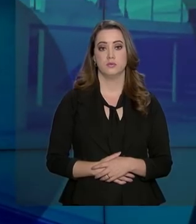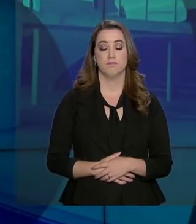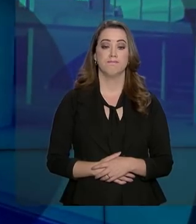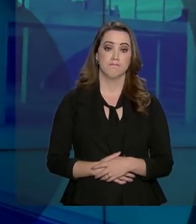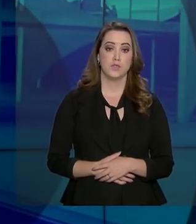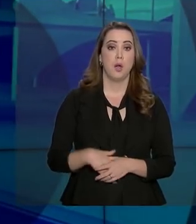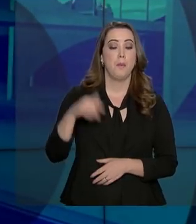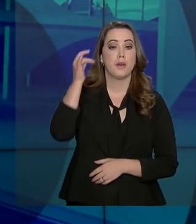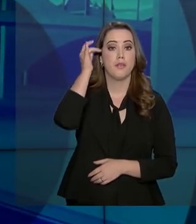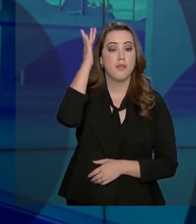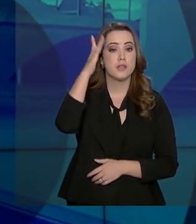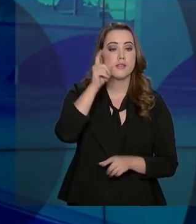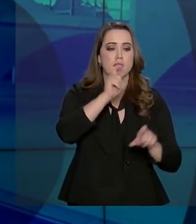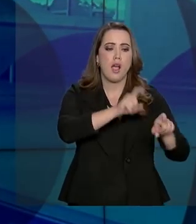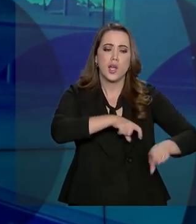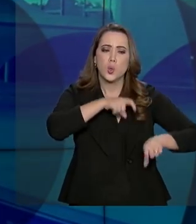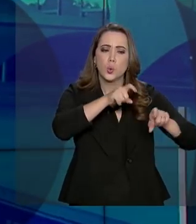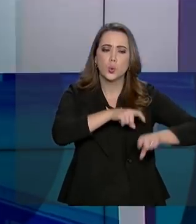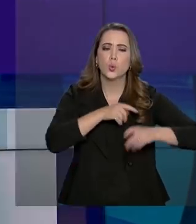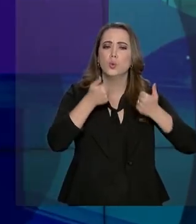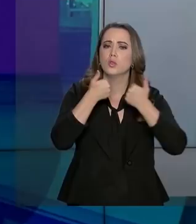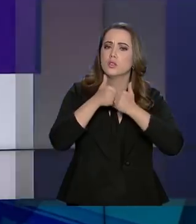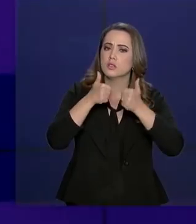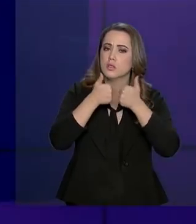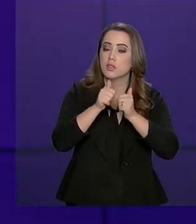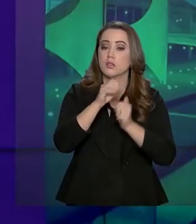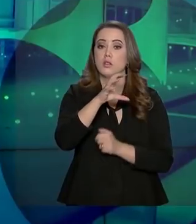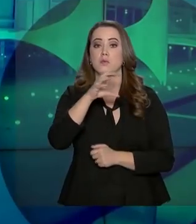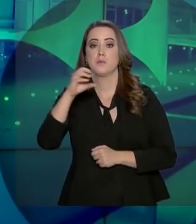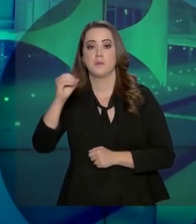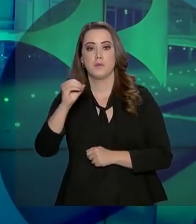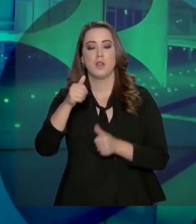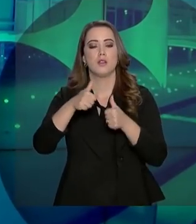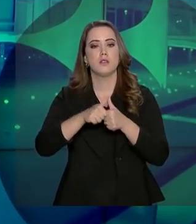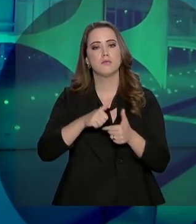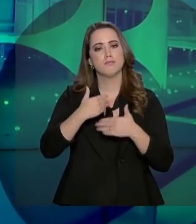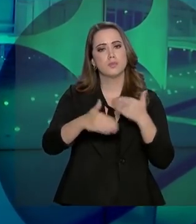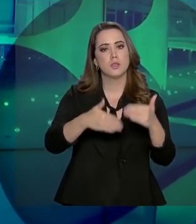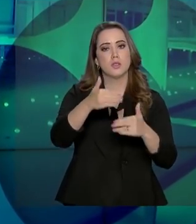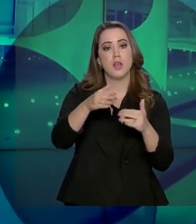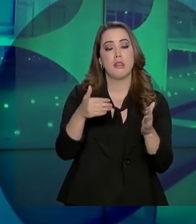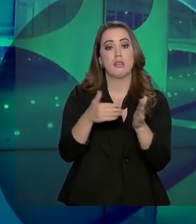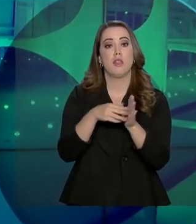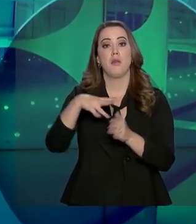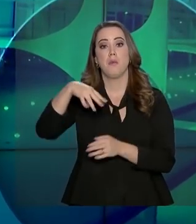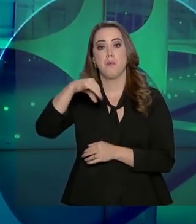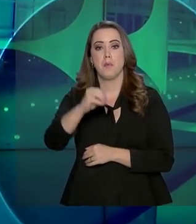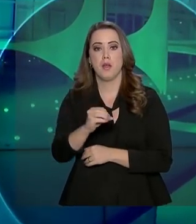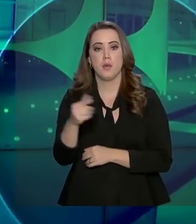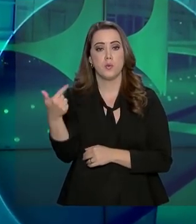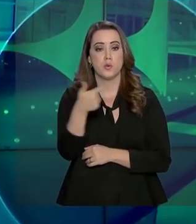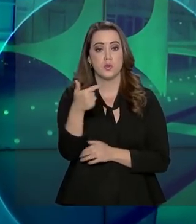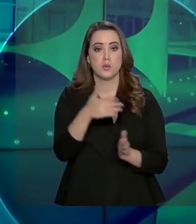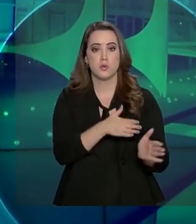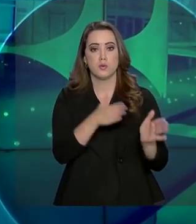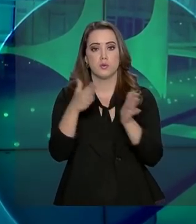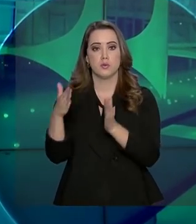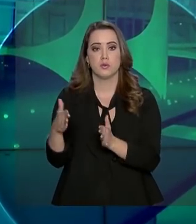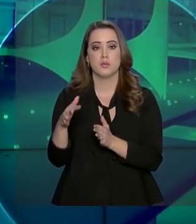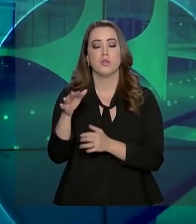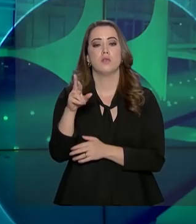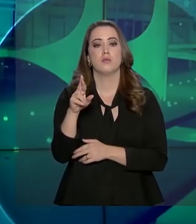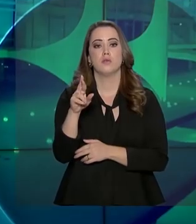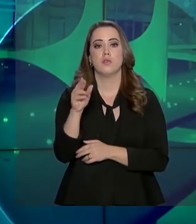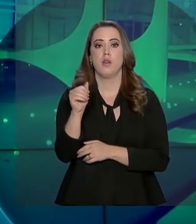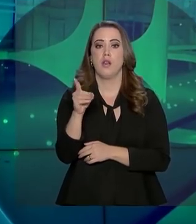Para facilitar o escoamento da produção de grãos do Centro-Oeste, está em andamento até o mês de maio, a segunda fase da